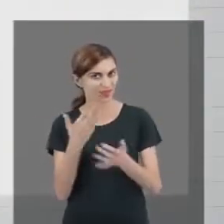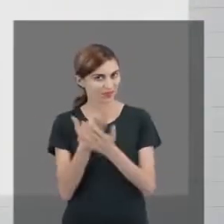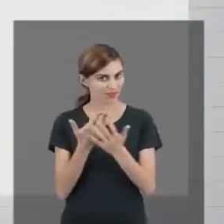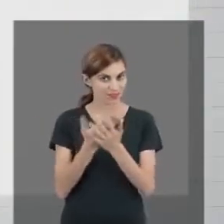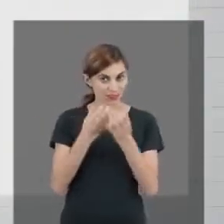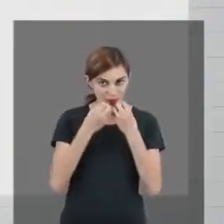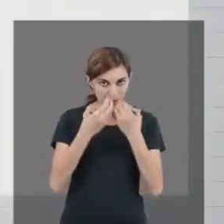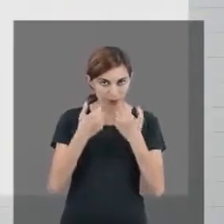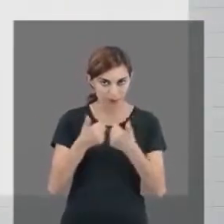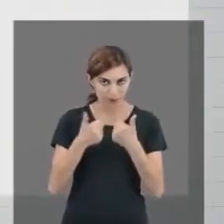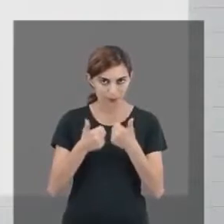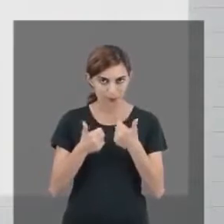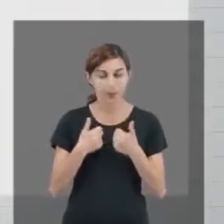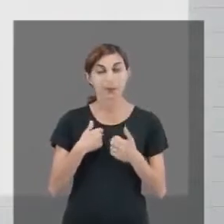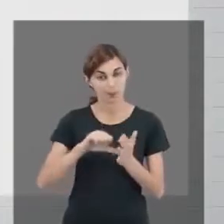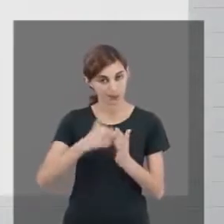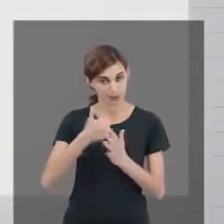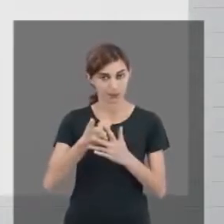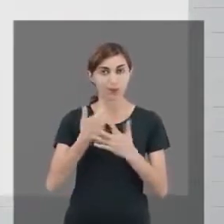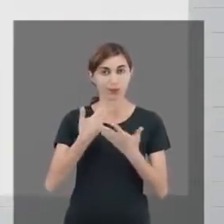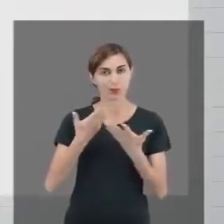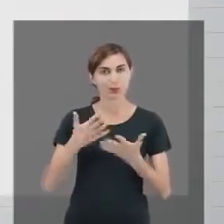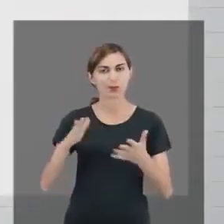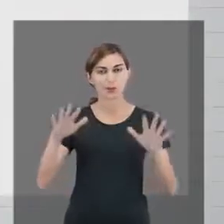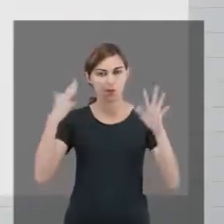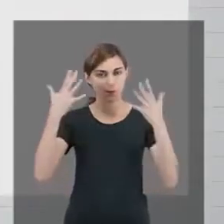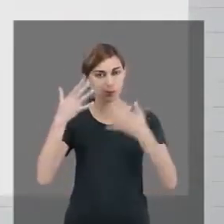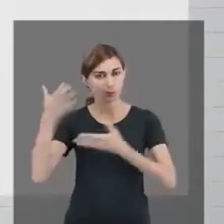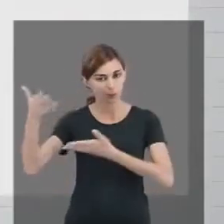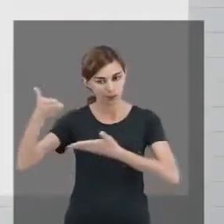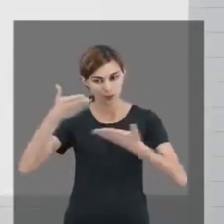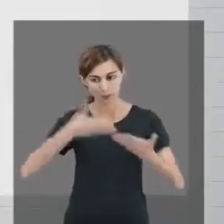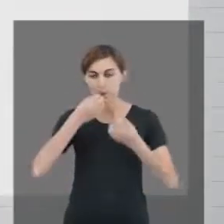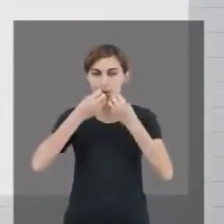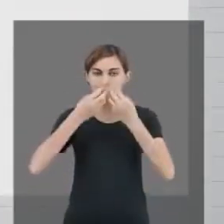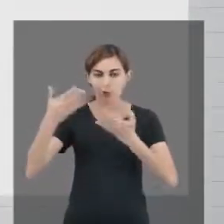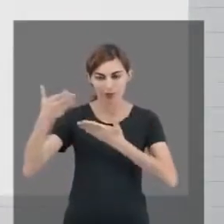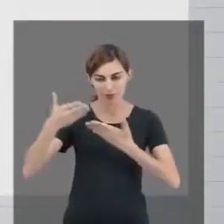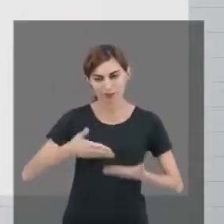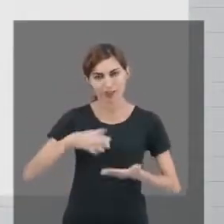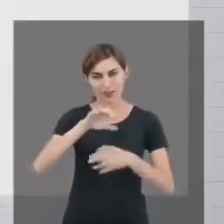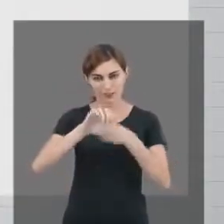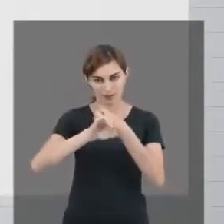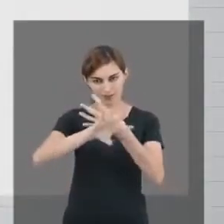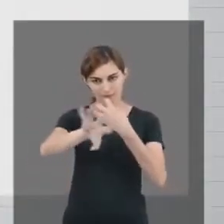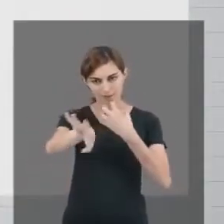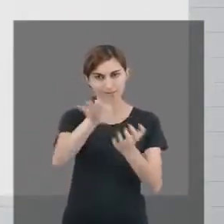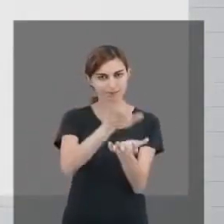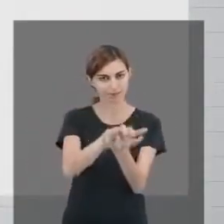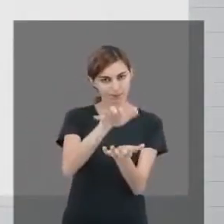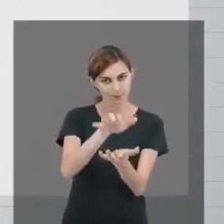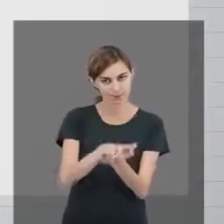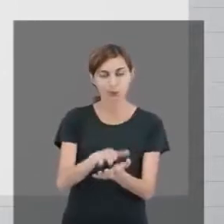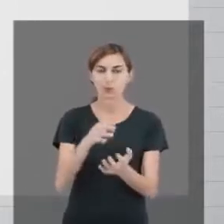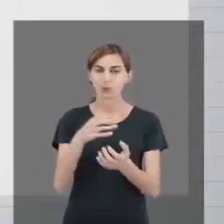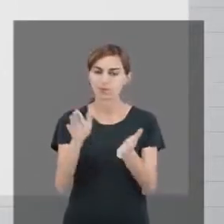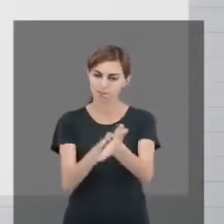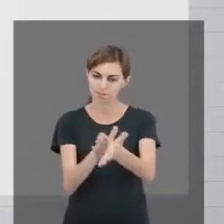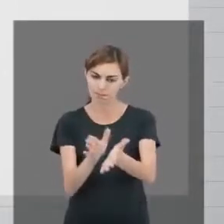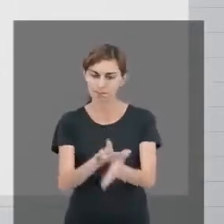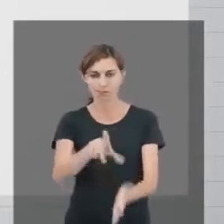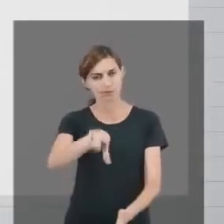caro estudante, tudo bem? Em primeiro lugar, eu queria lhe dar as boas-vindas à AAD Pernambuco. E parabenizá-lo pela escolha